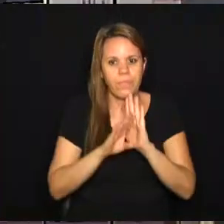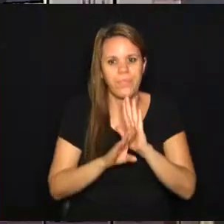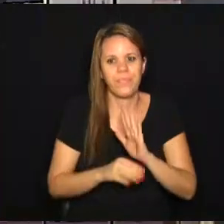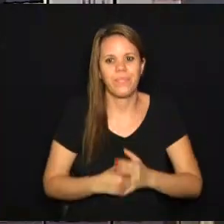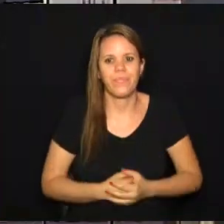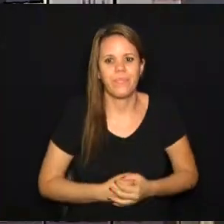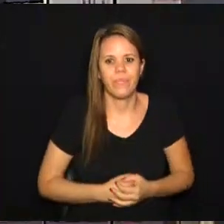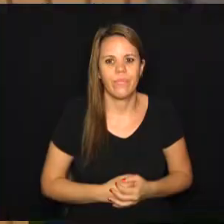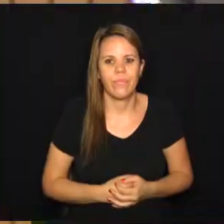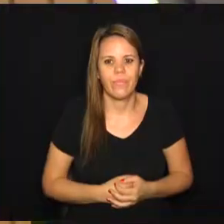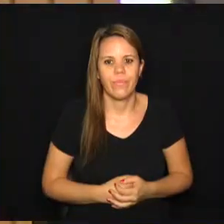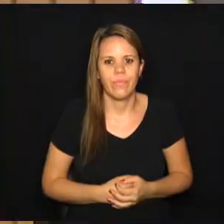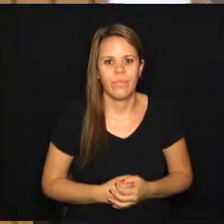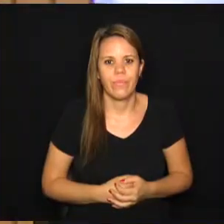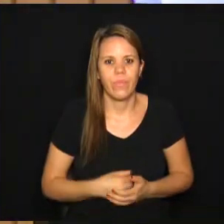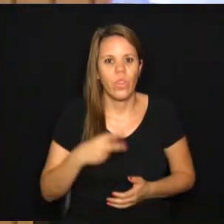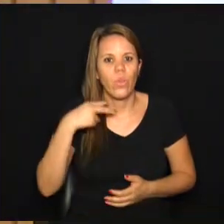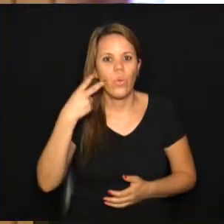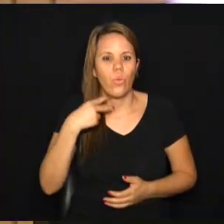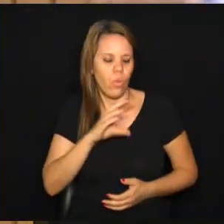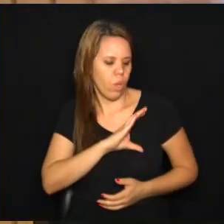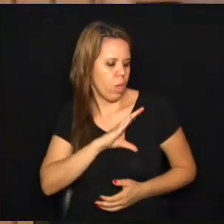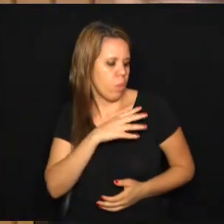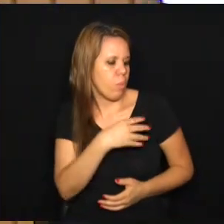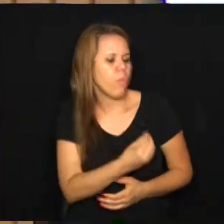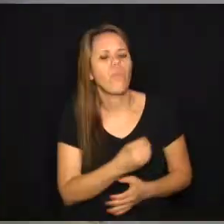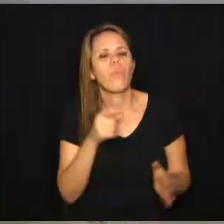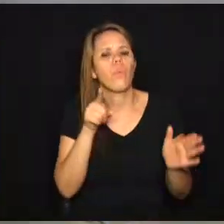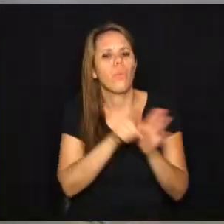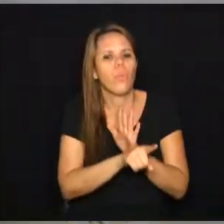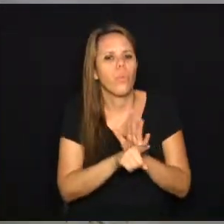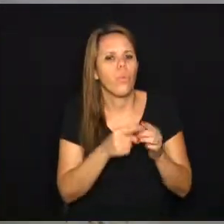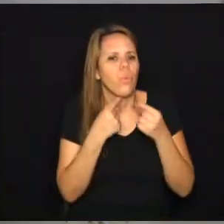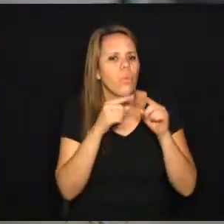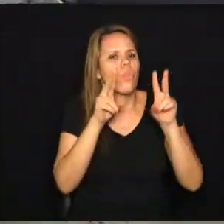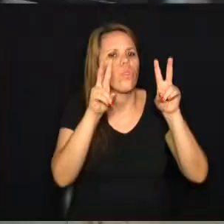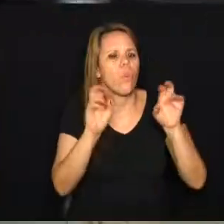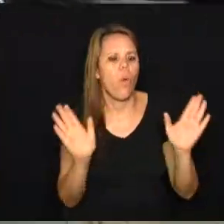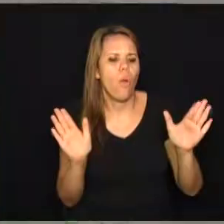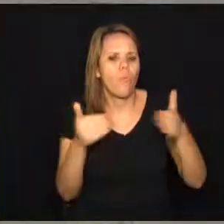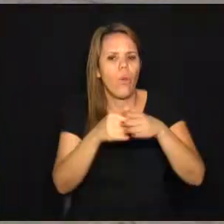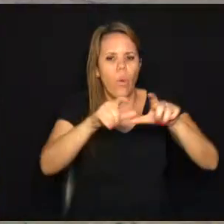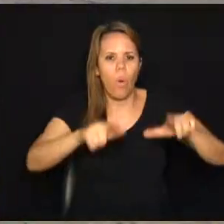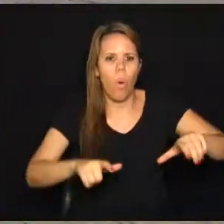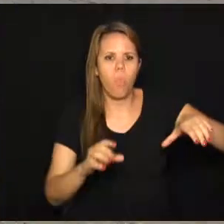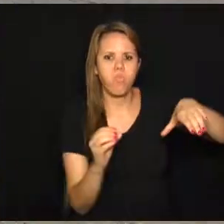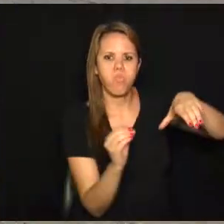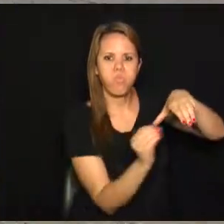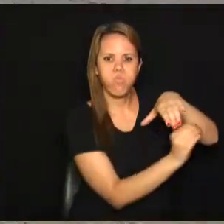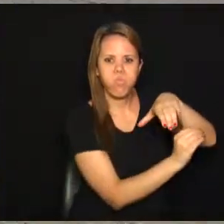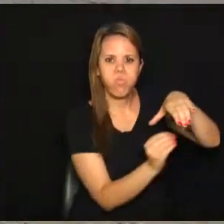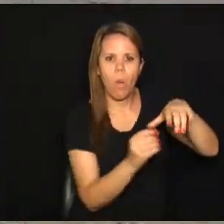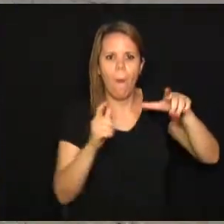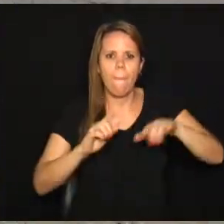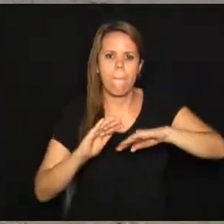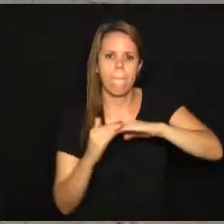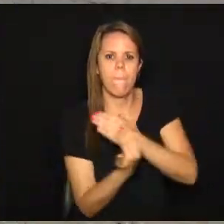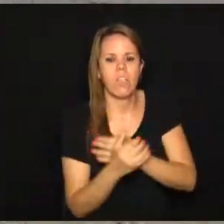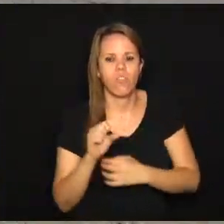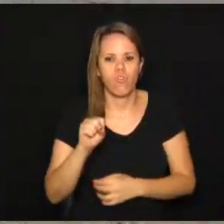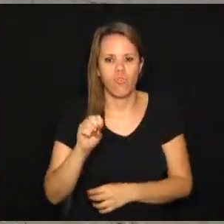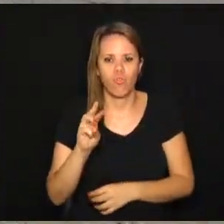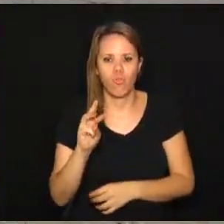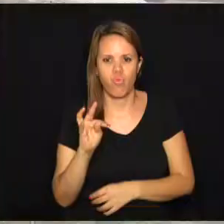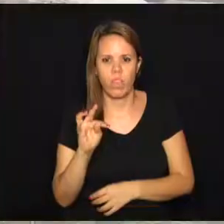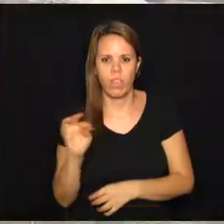destaques de hoje. Vereador Campos Filho questiona fechamento de passagem do túnel localizado nos bairros Swift e